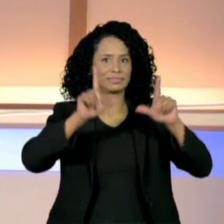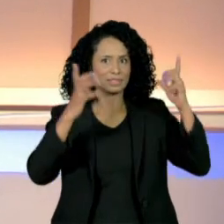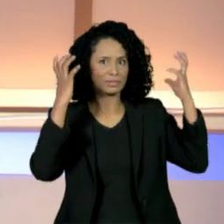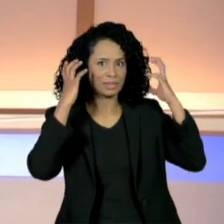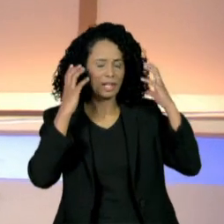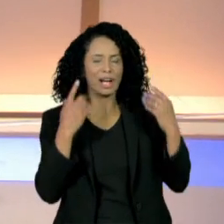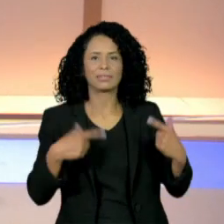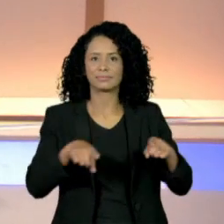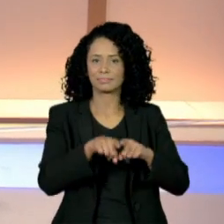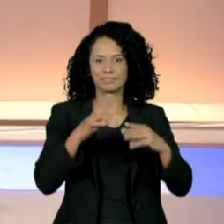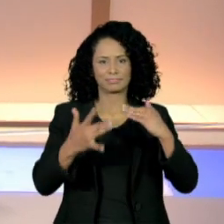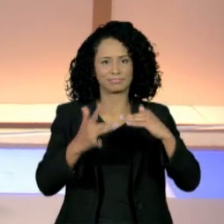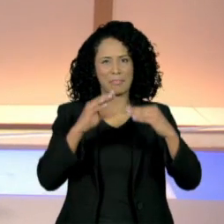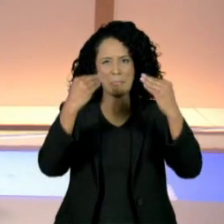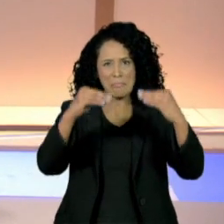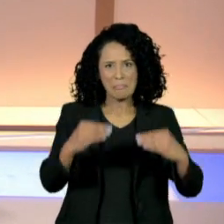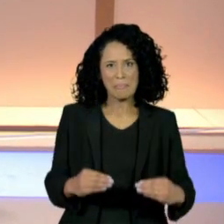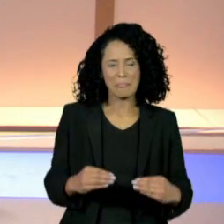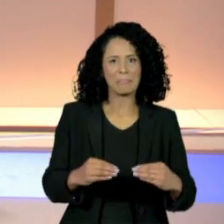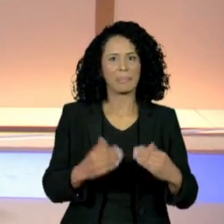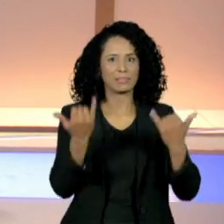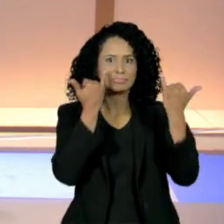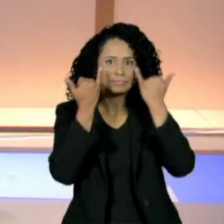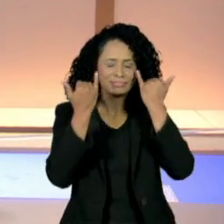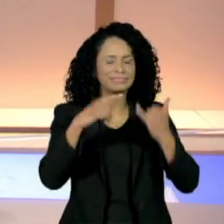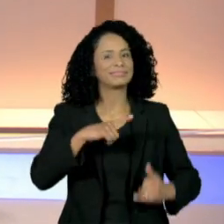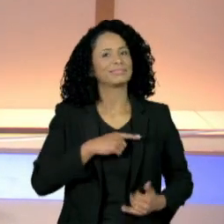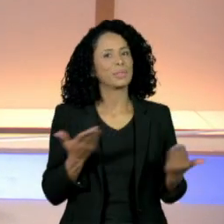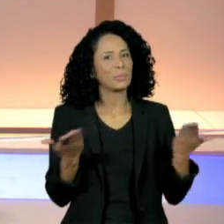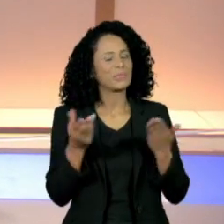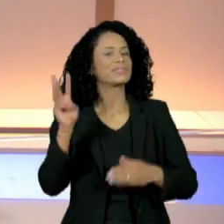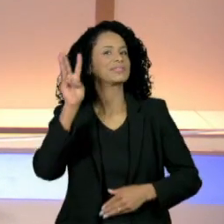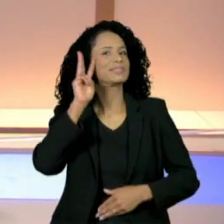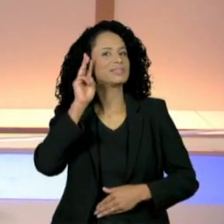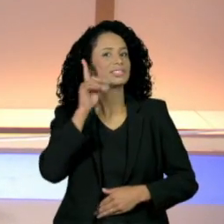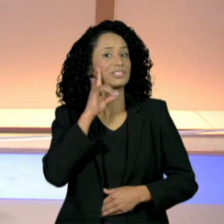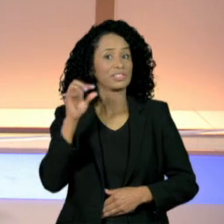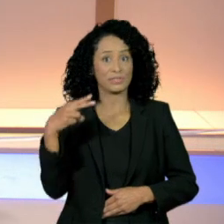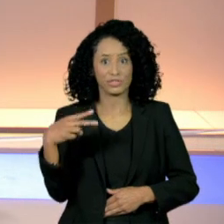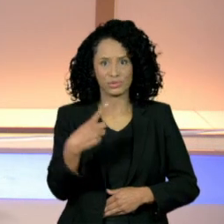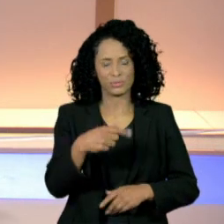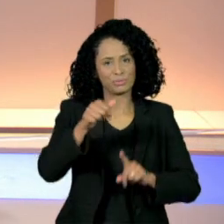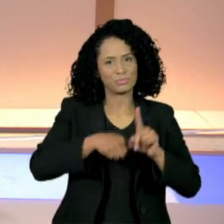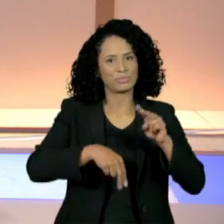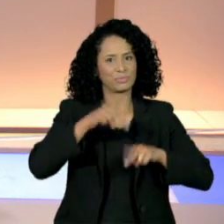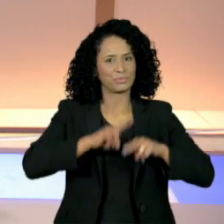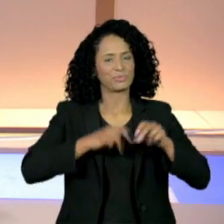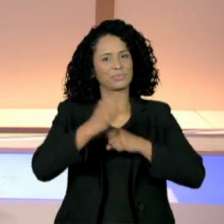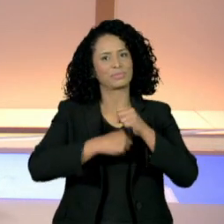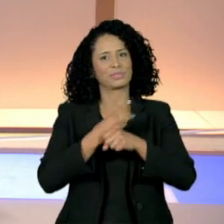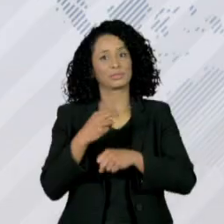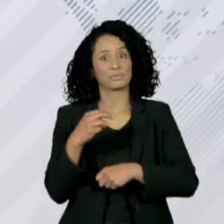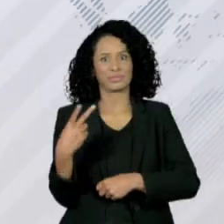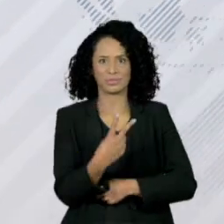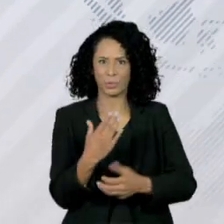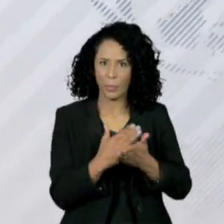plataformas digitais. Hoje é terça-feira, 21 de junho de 2022. Comece o dia sabendo.